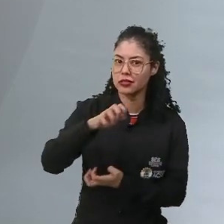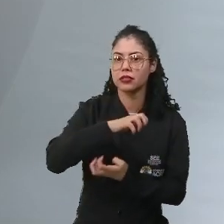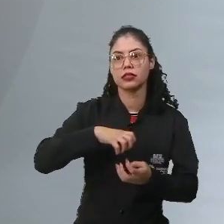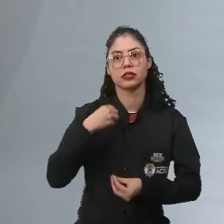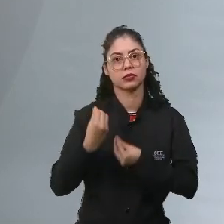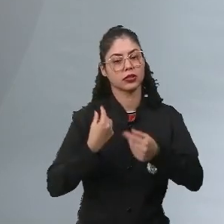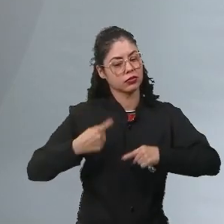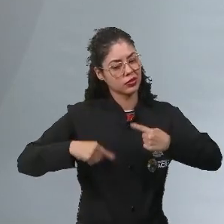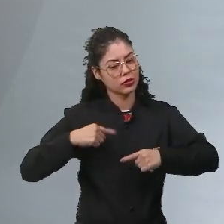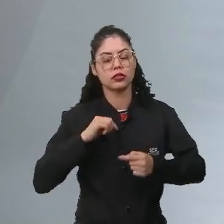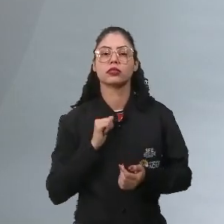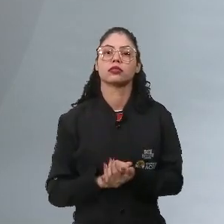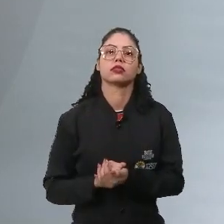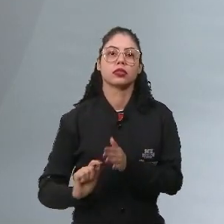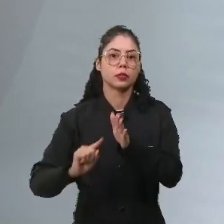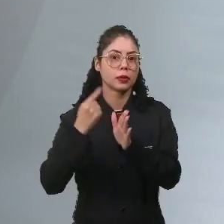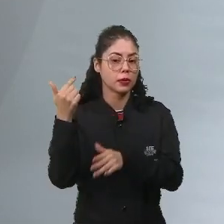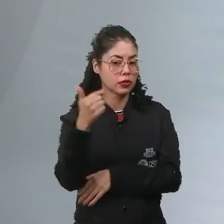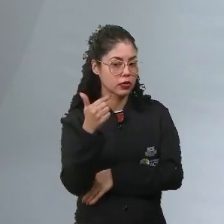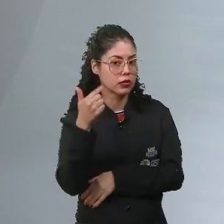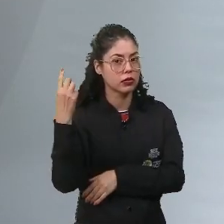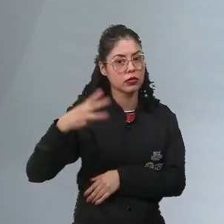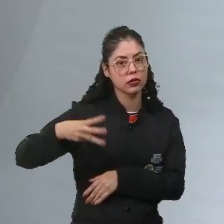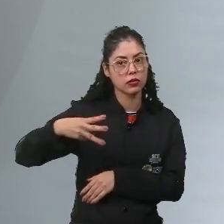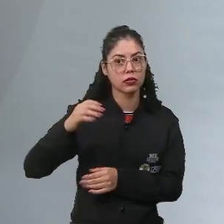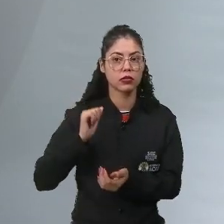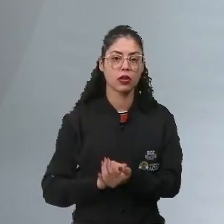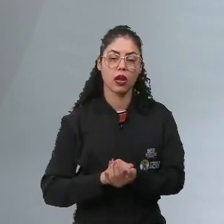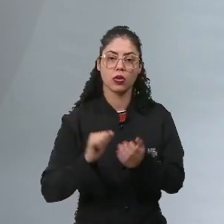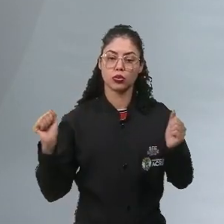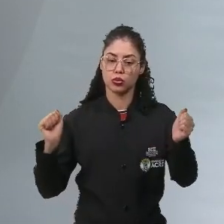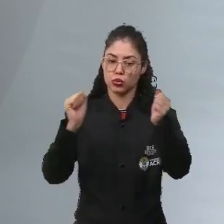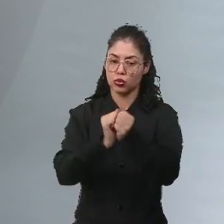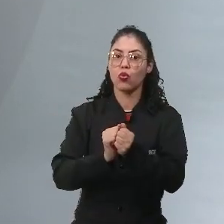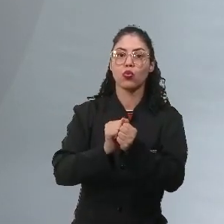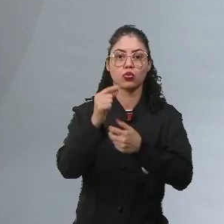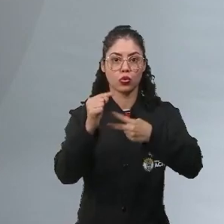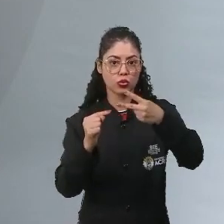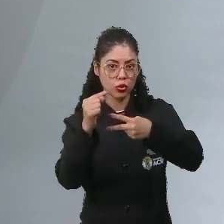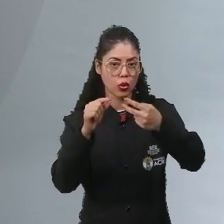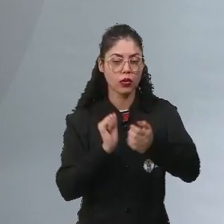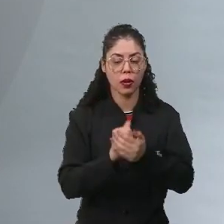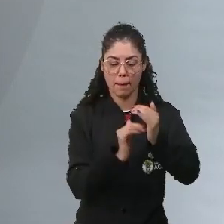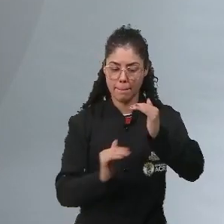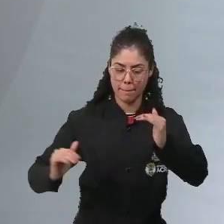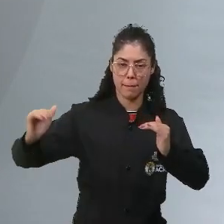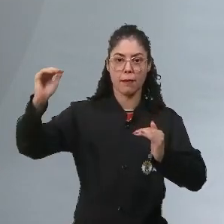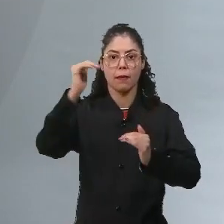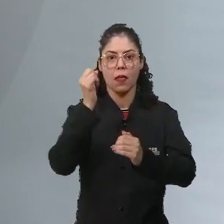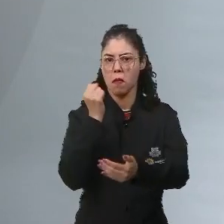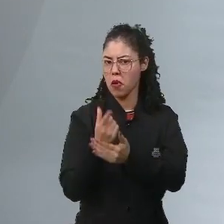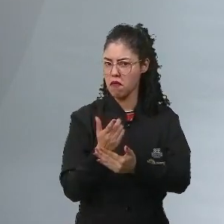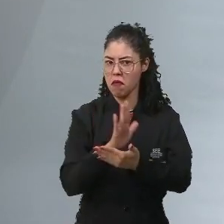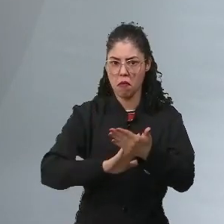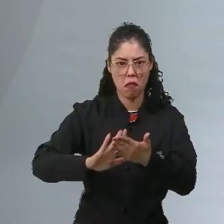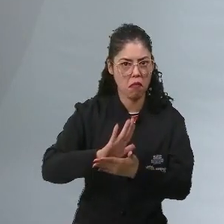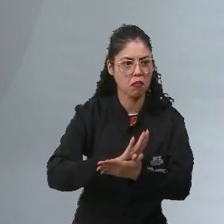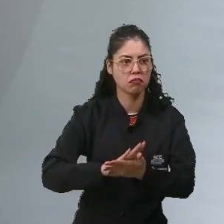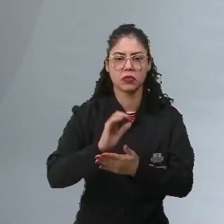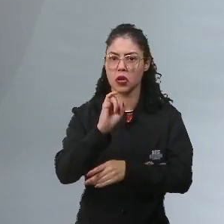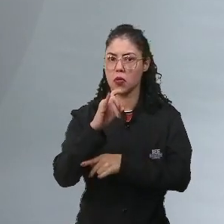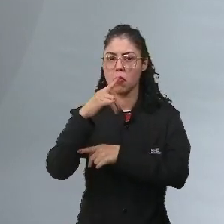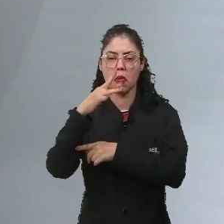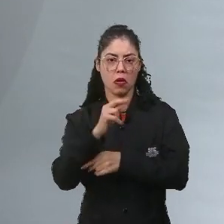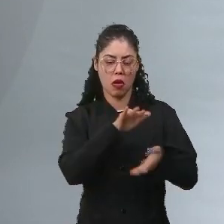forma política. Então o primeiro e o segundo estado, clero e nobreza juntos, é que tinham maiores privilégios, não pagavam impostos, enquanto